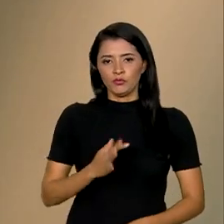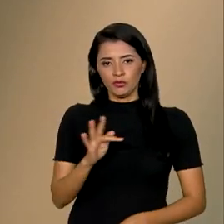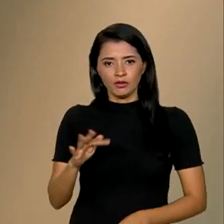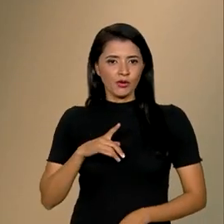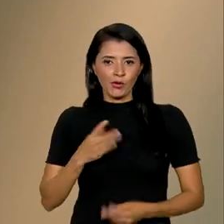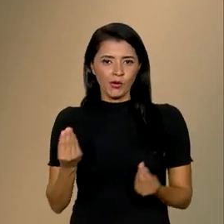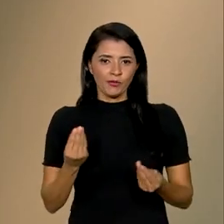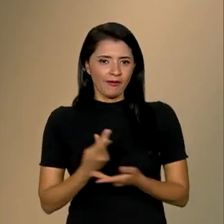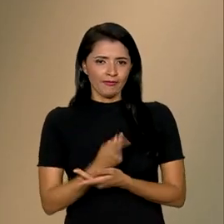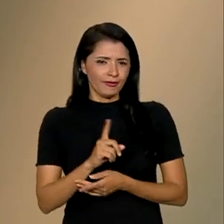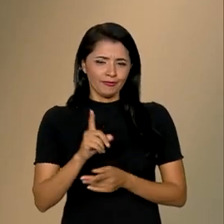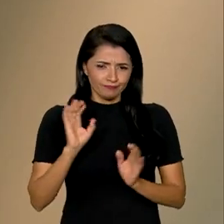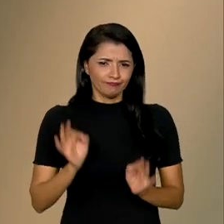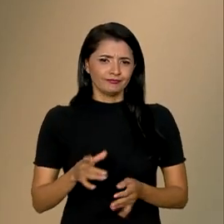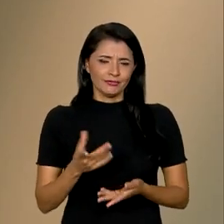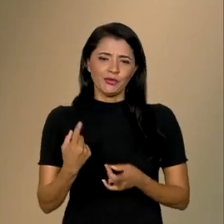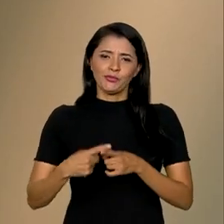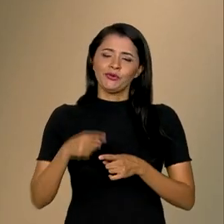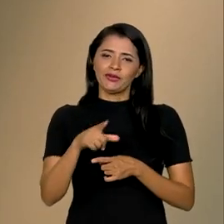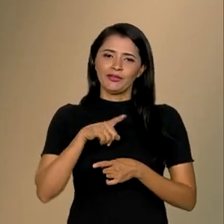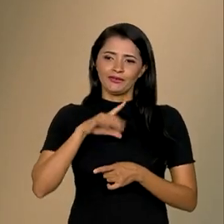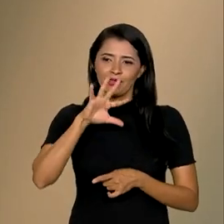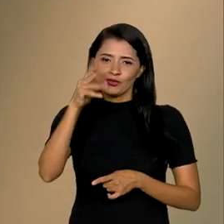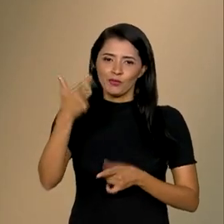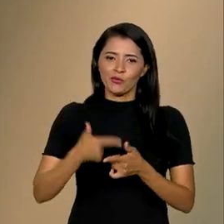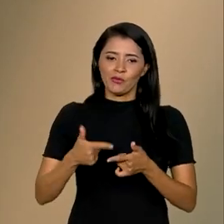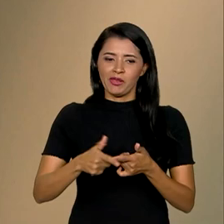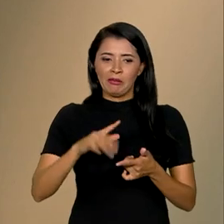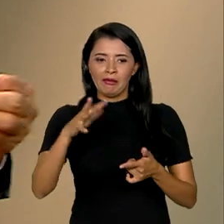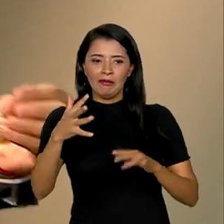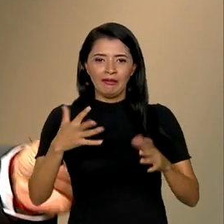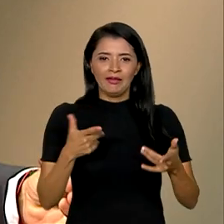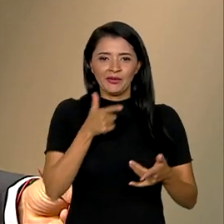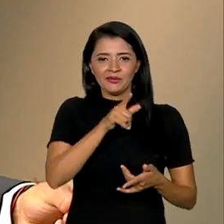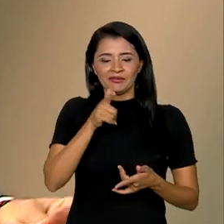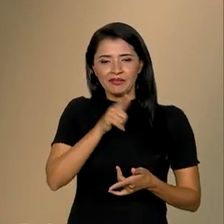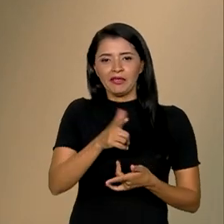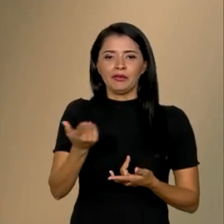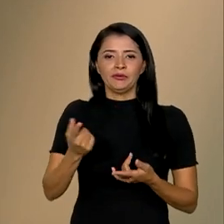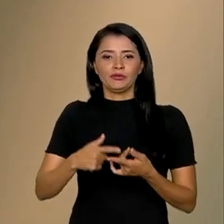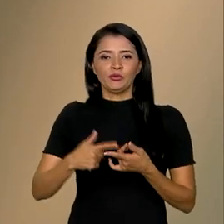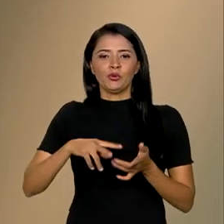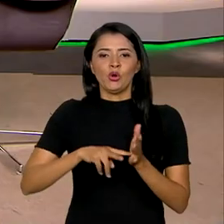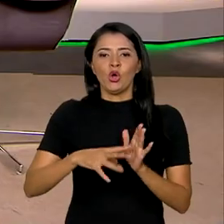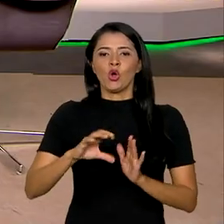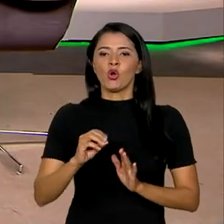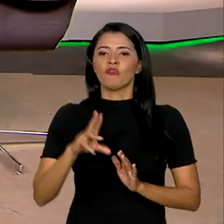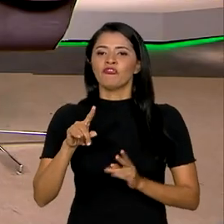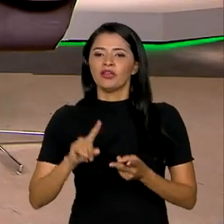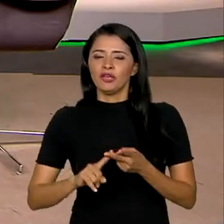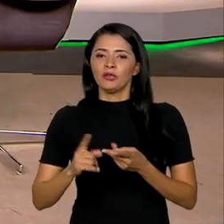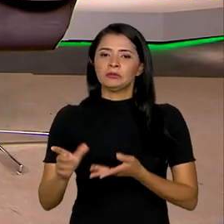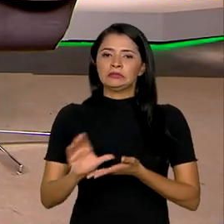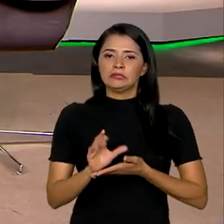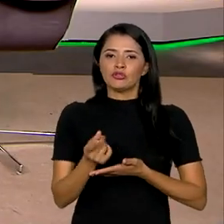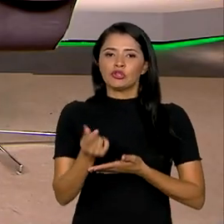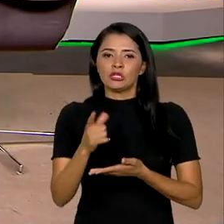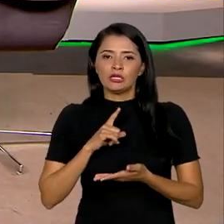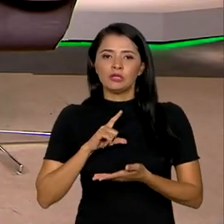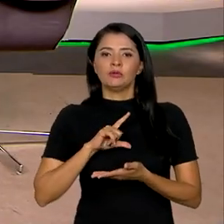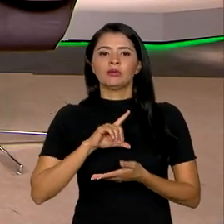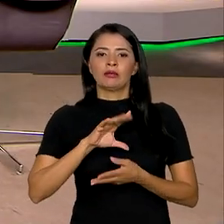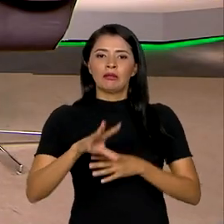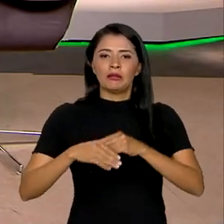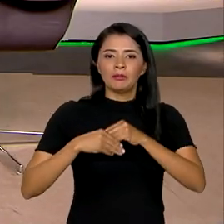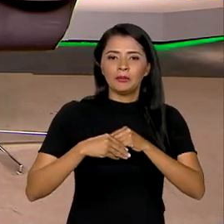tem jeito de dar errado, Roberto, porque você resolve os problemas, resolve ali o problema do convênio, aquela captação de recursos, aquela emenda